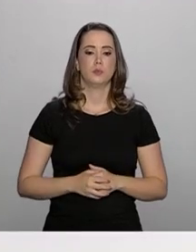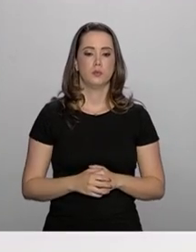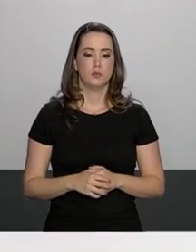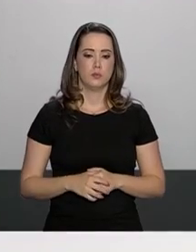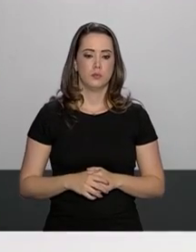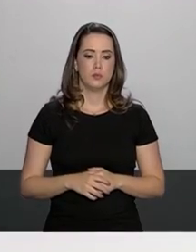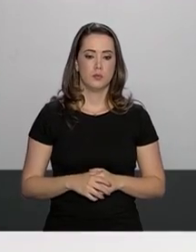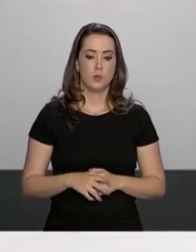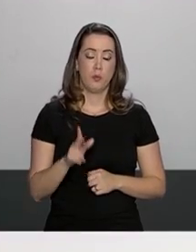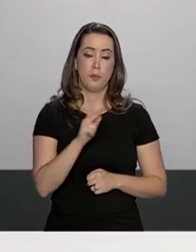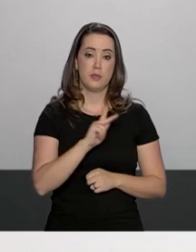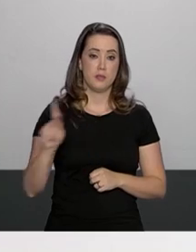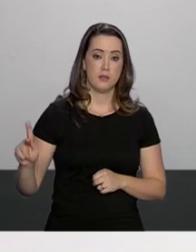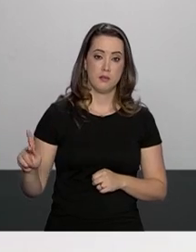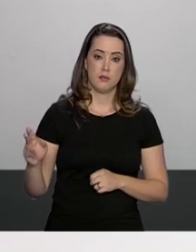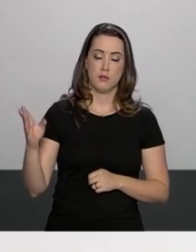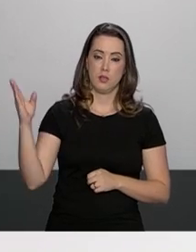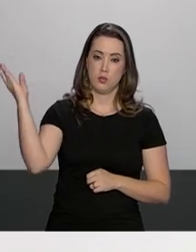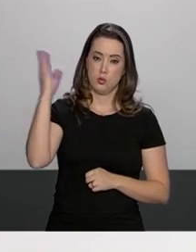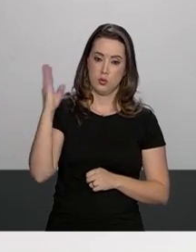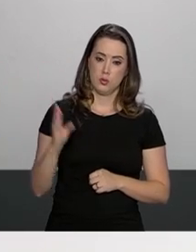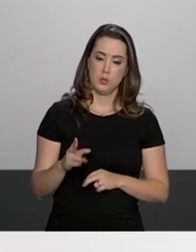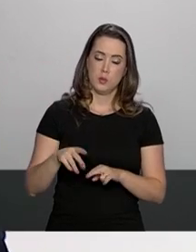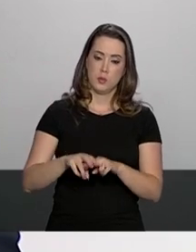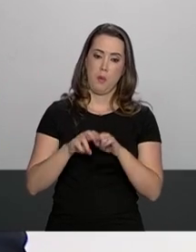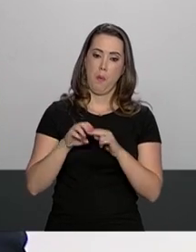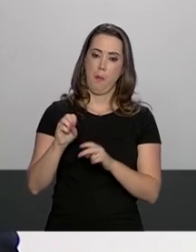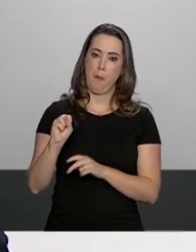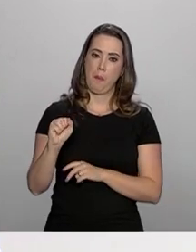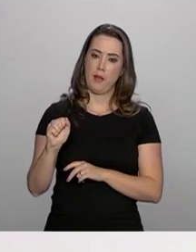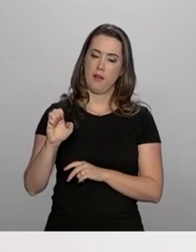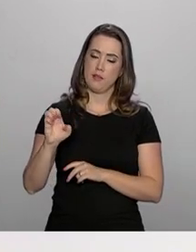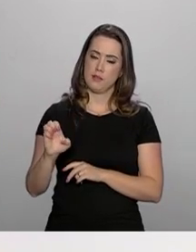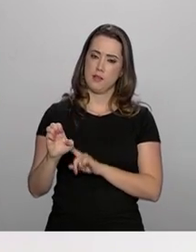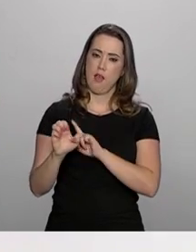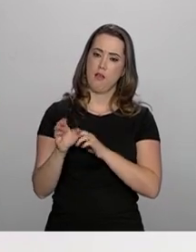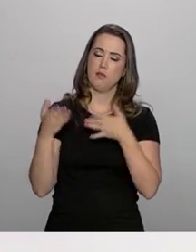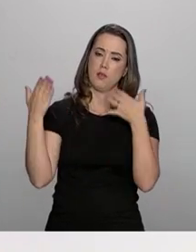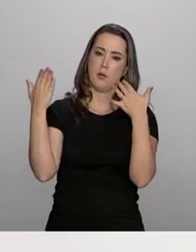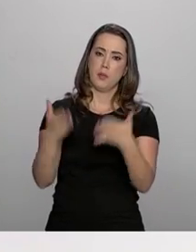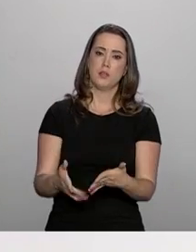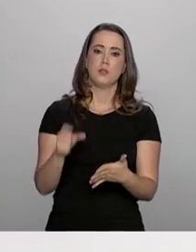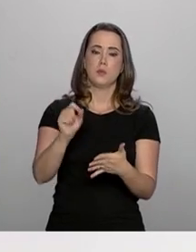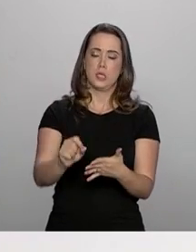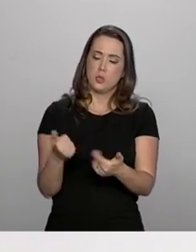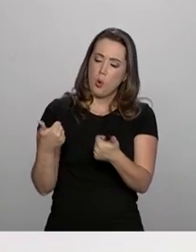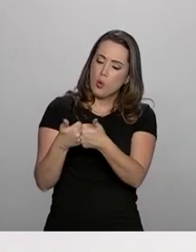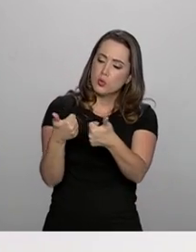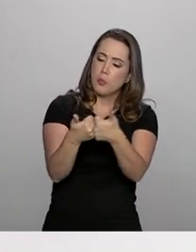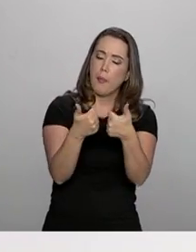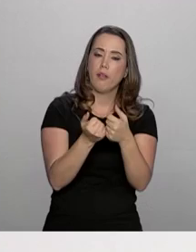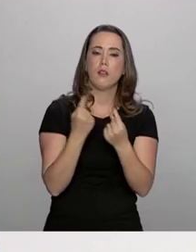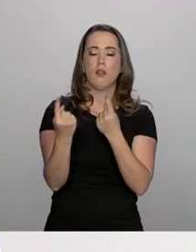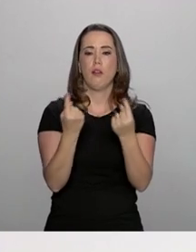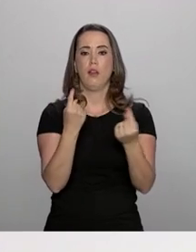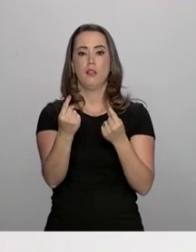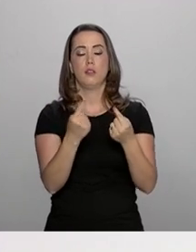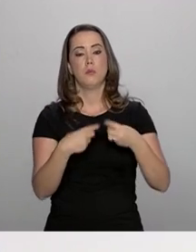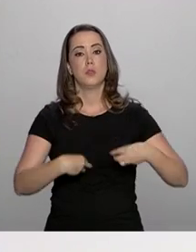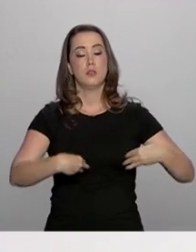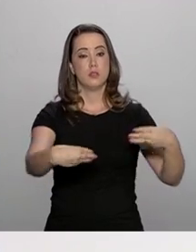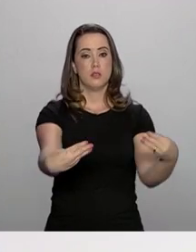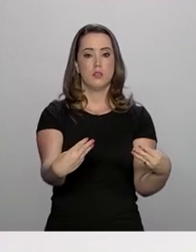A Presidência da República, por intermédio da SAI, terá uma participação muito de perto e cada ministério